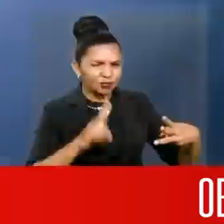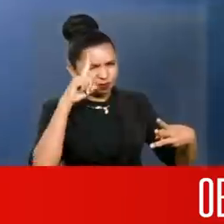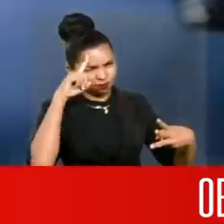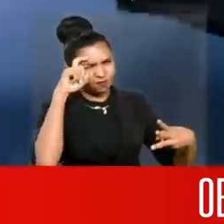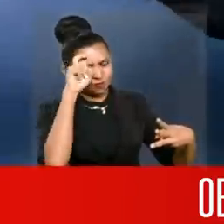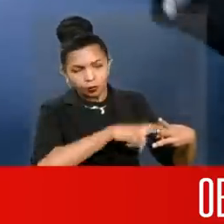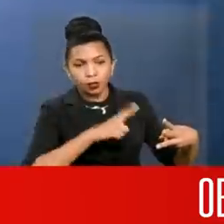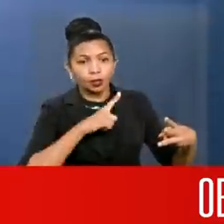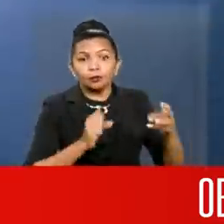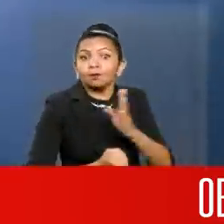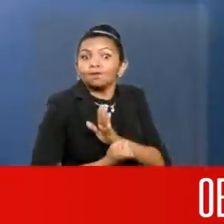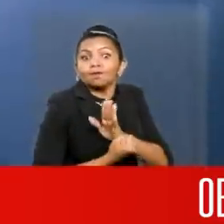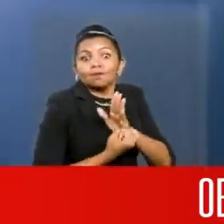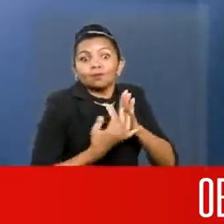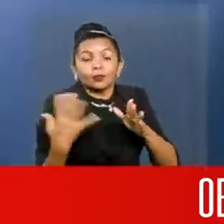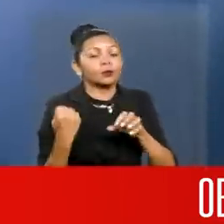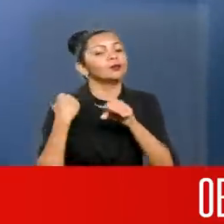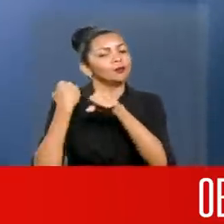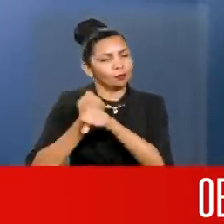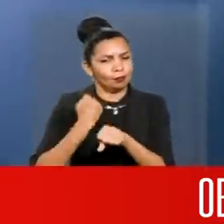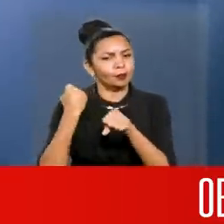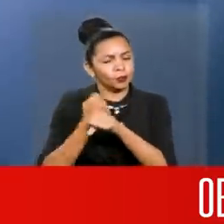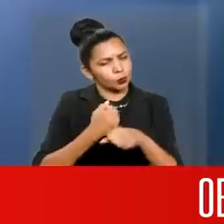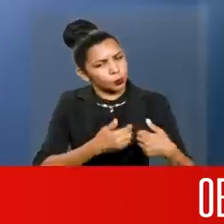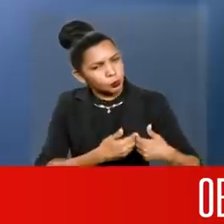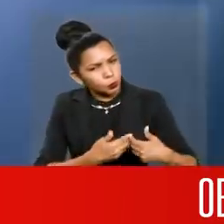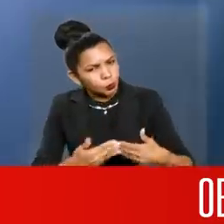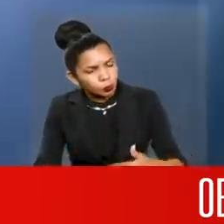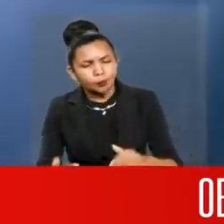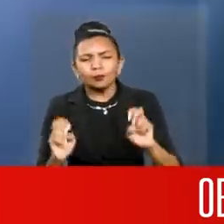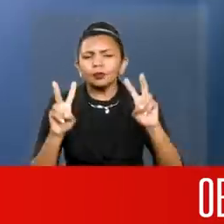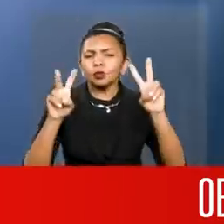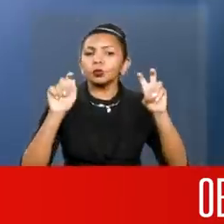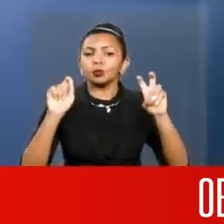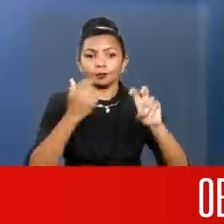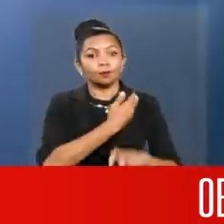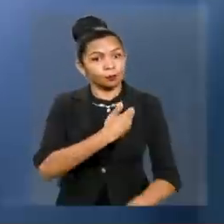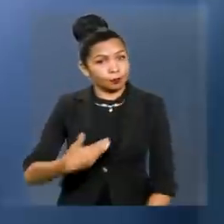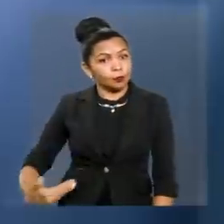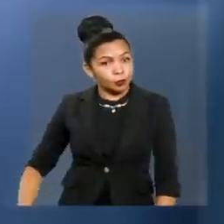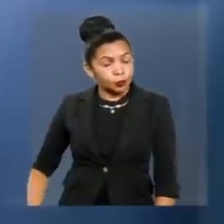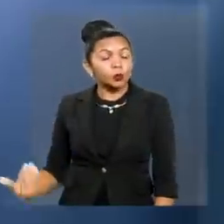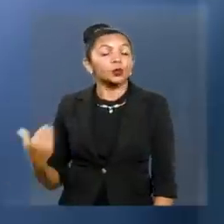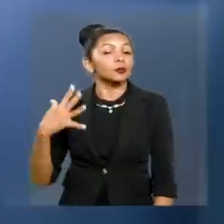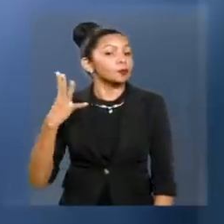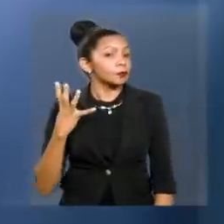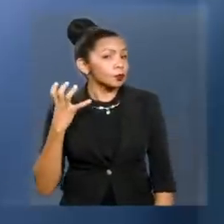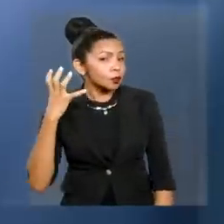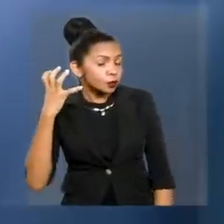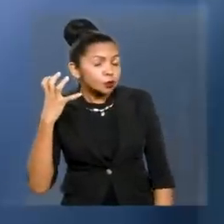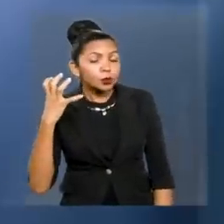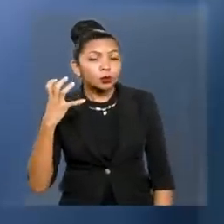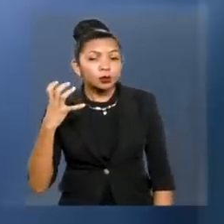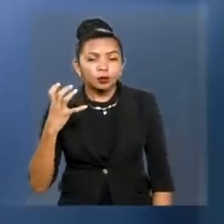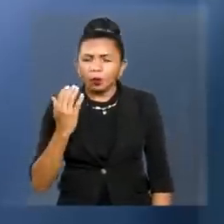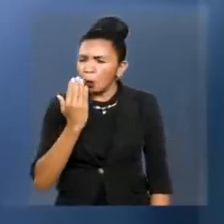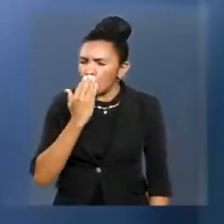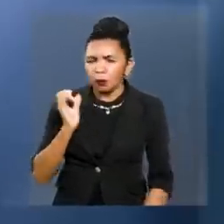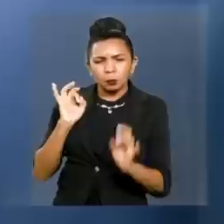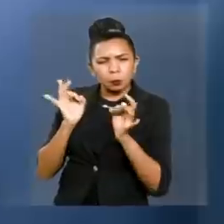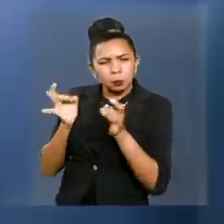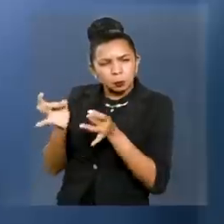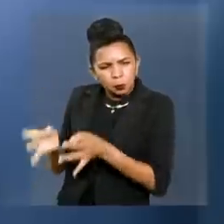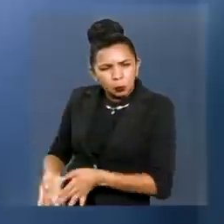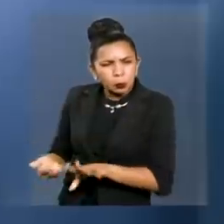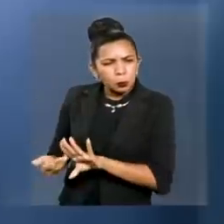Nós temos milhares de obras, a começar de um tema que a governadora Rosiana Sarney abandonou durante o seu